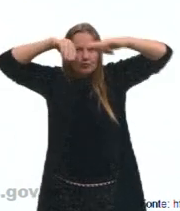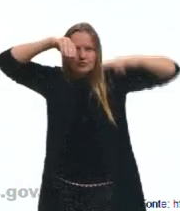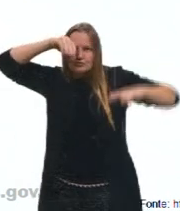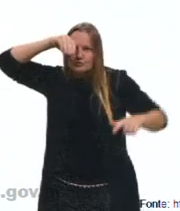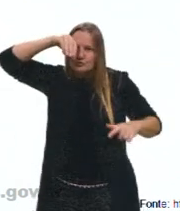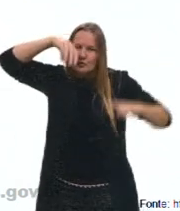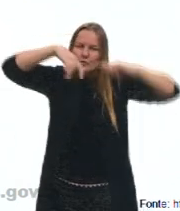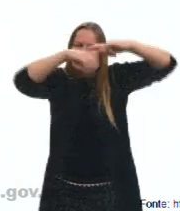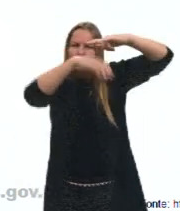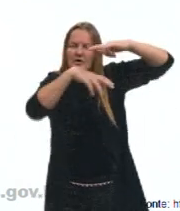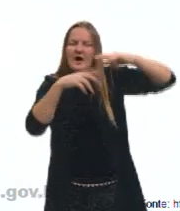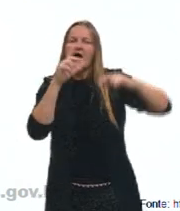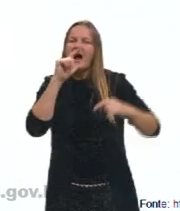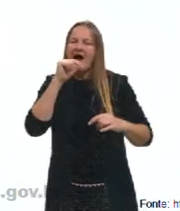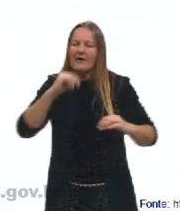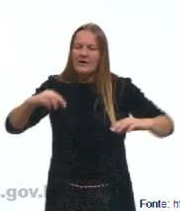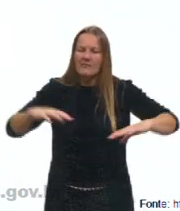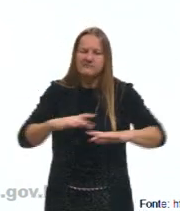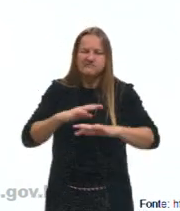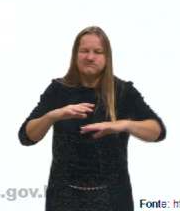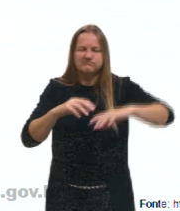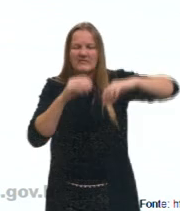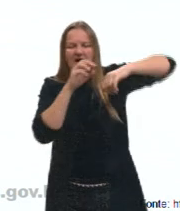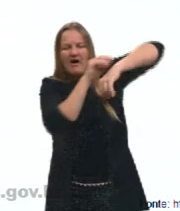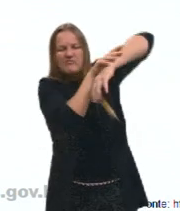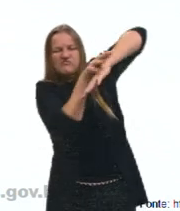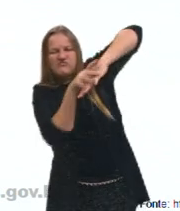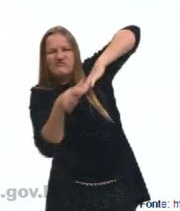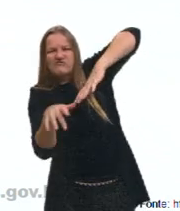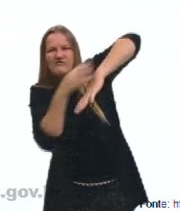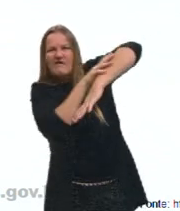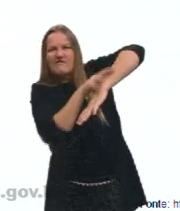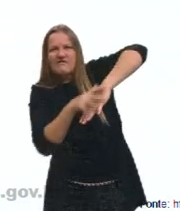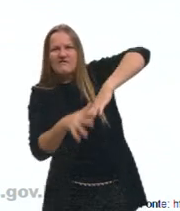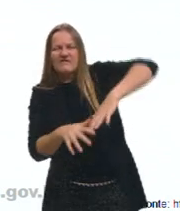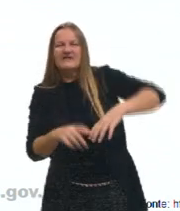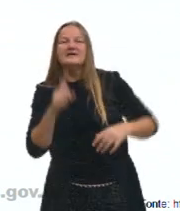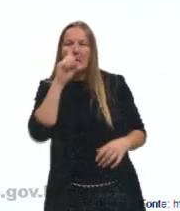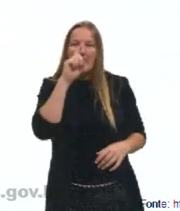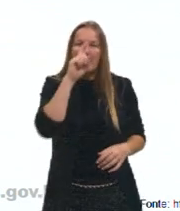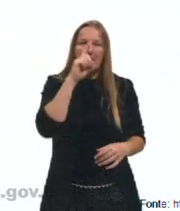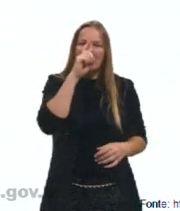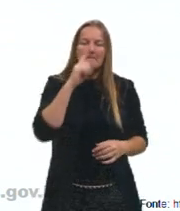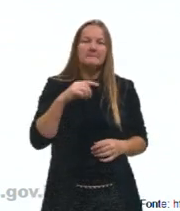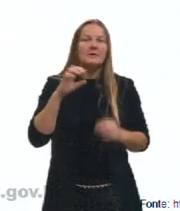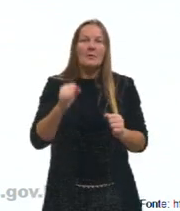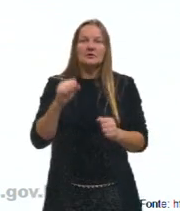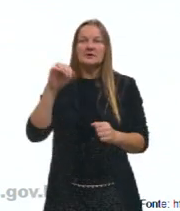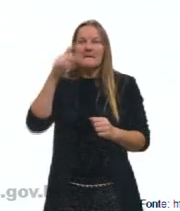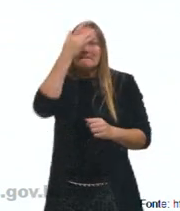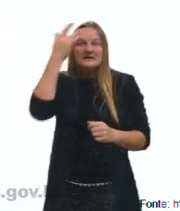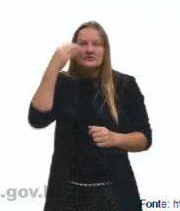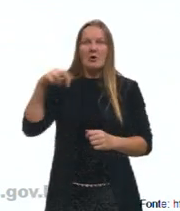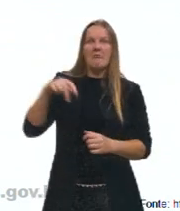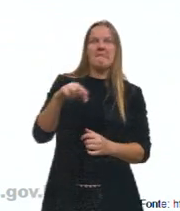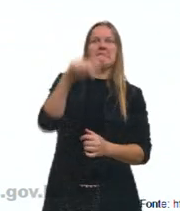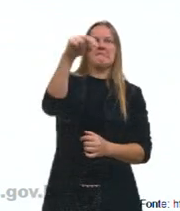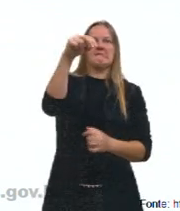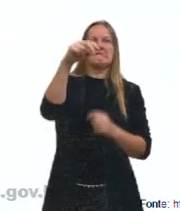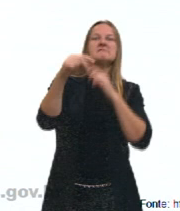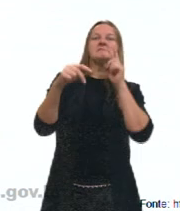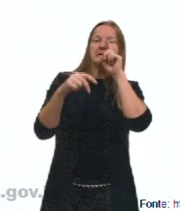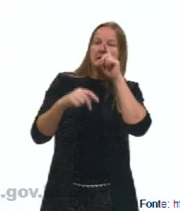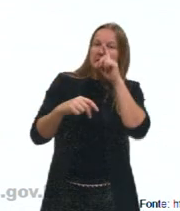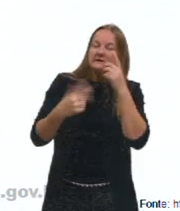as enxurradas, né, no Rio de Janeiro, por exemplo, né, é uma área de risco, não dá para ir qualquer pessoa, né, tem que